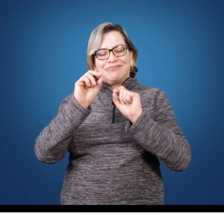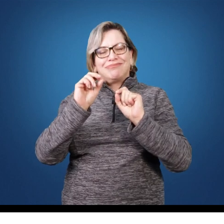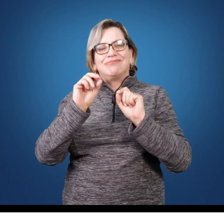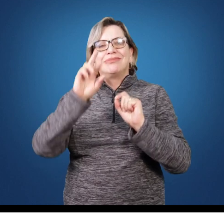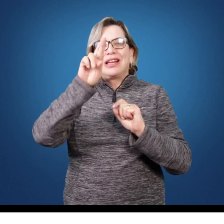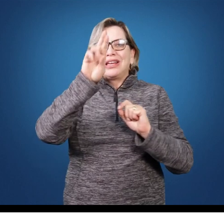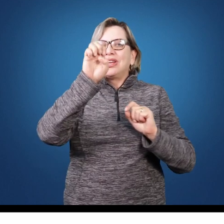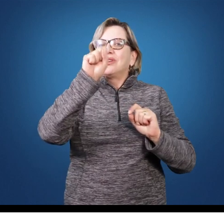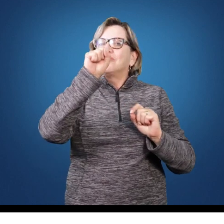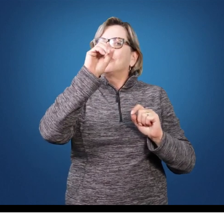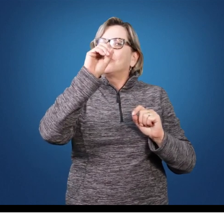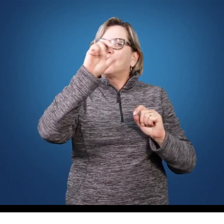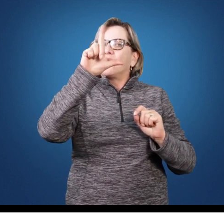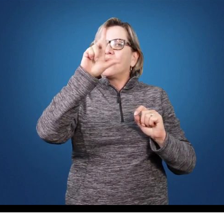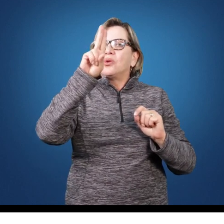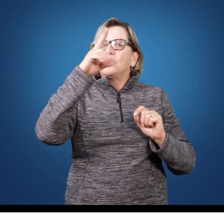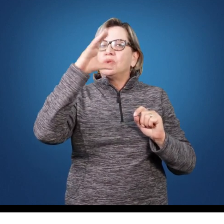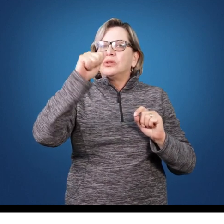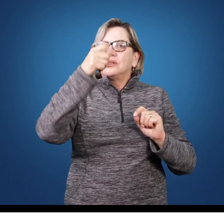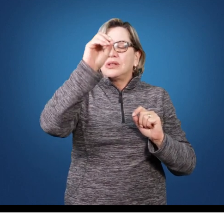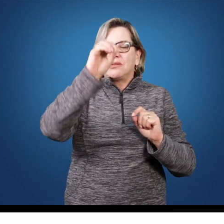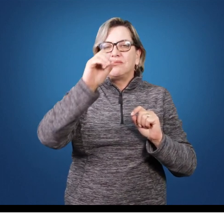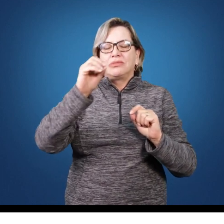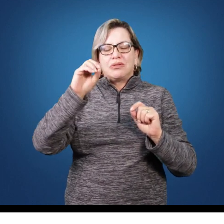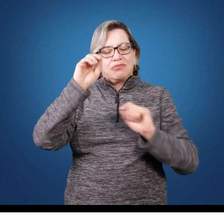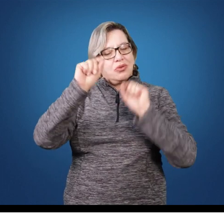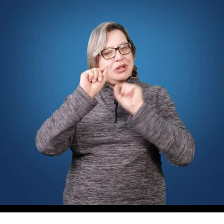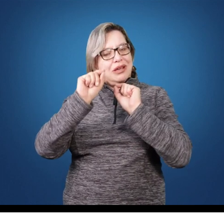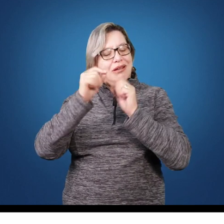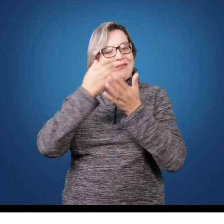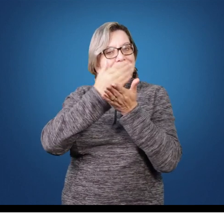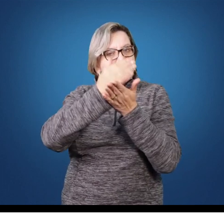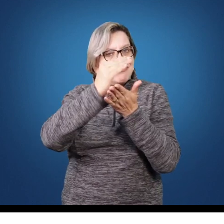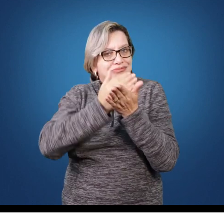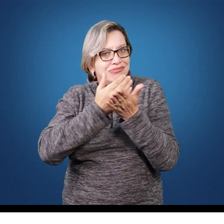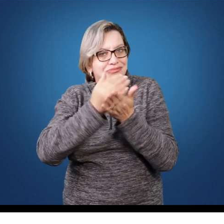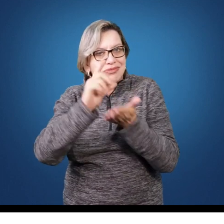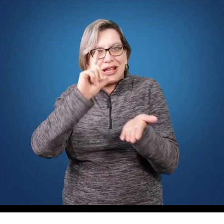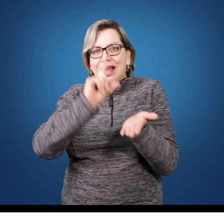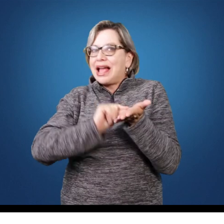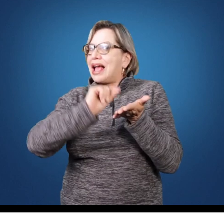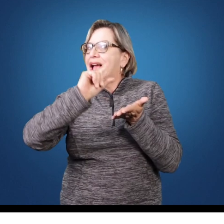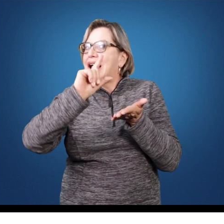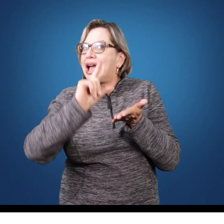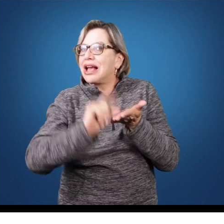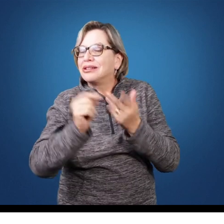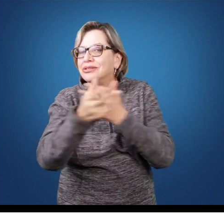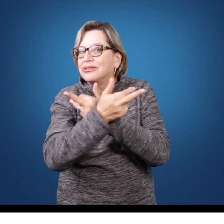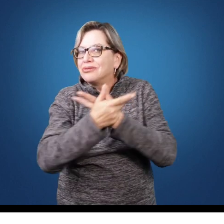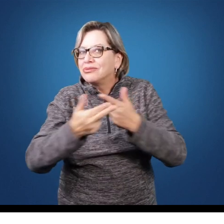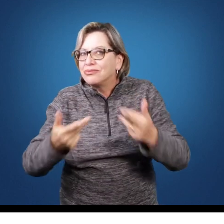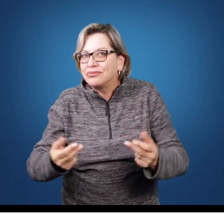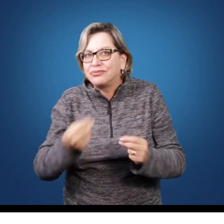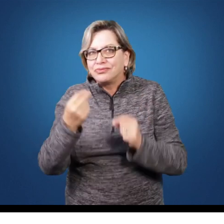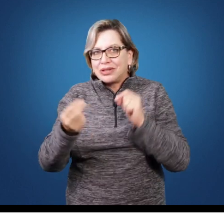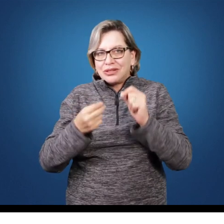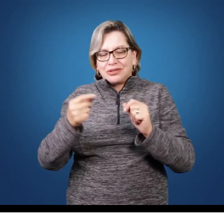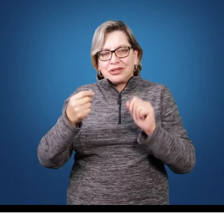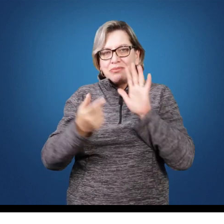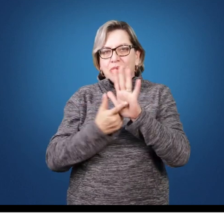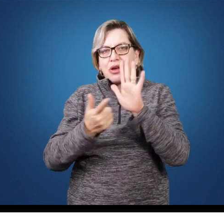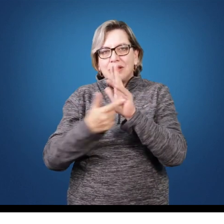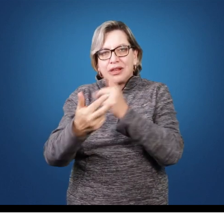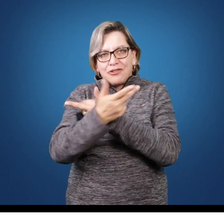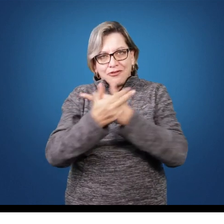tem os subcapítulos e cada subcapítulo, ela aborda uma temática em específico.